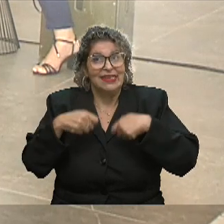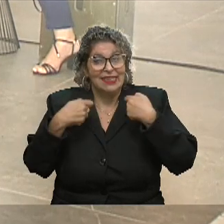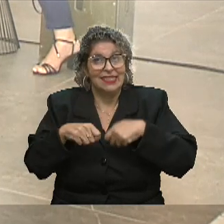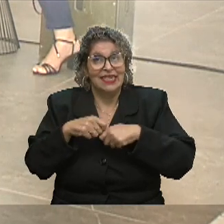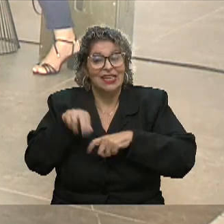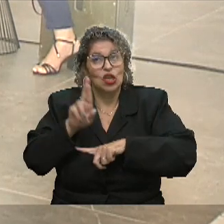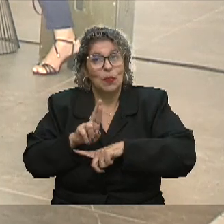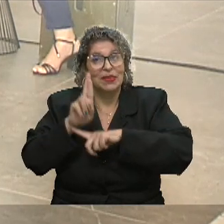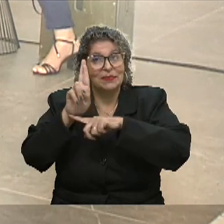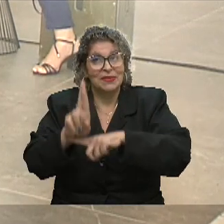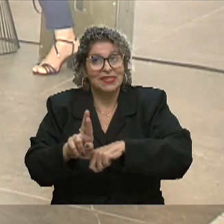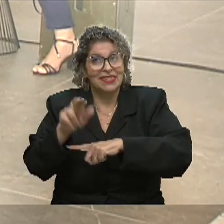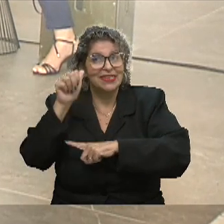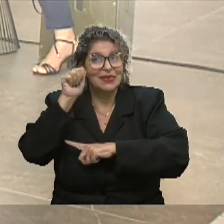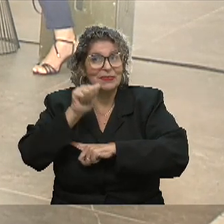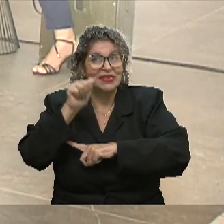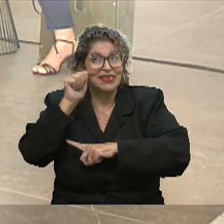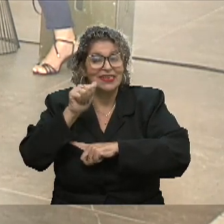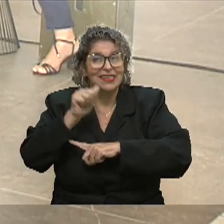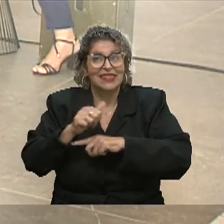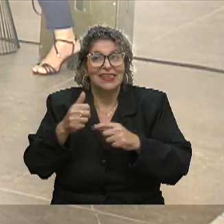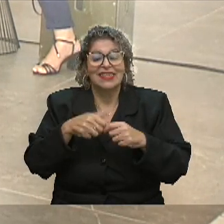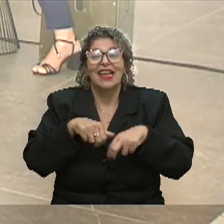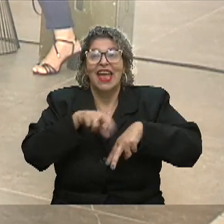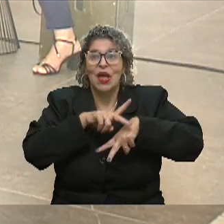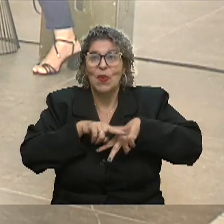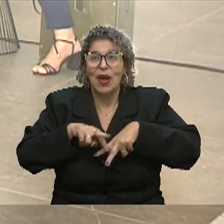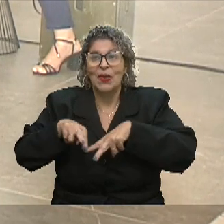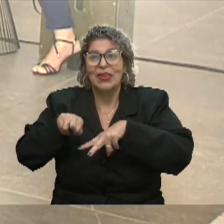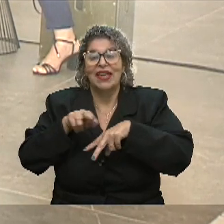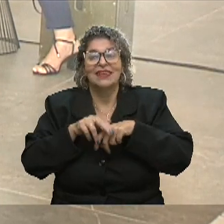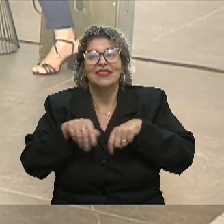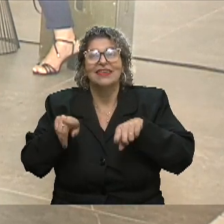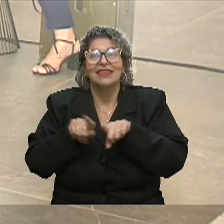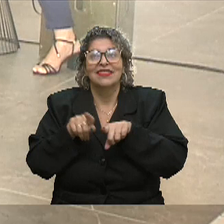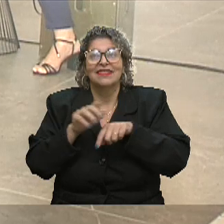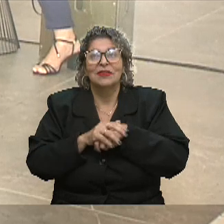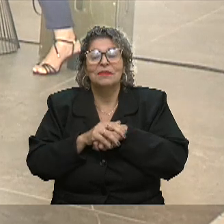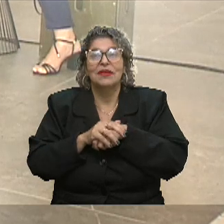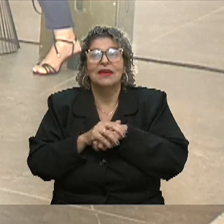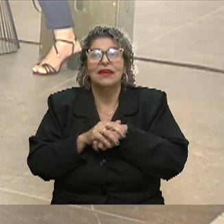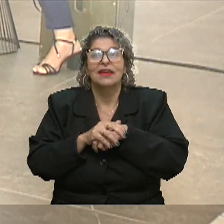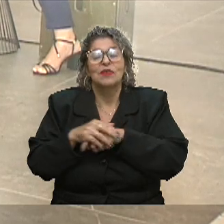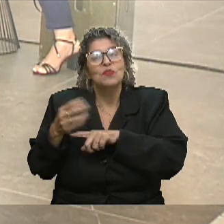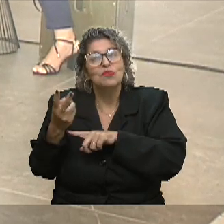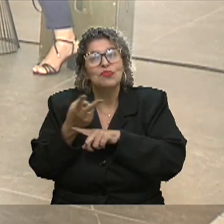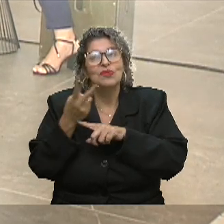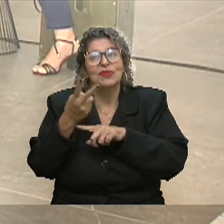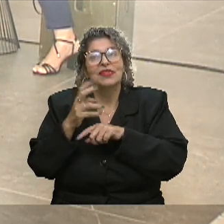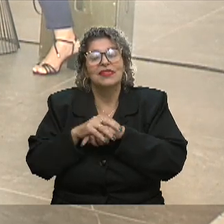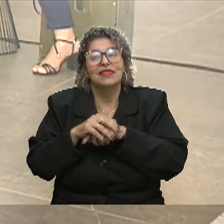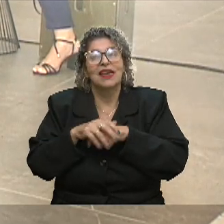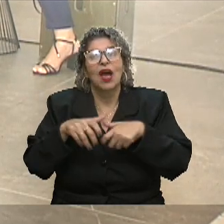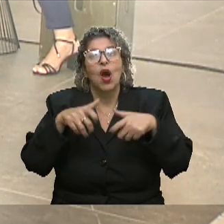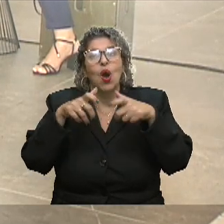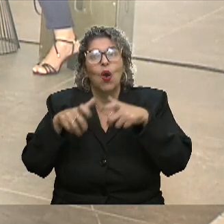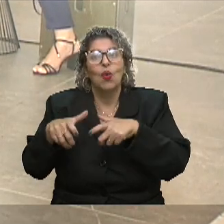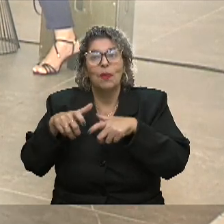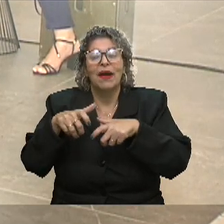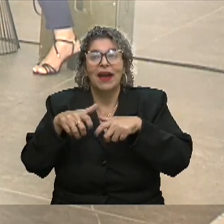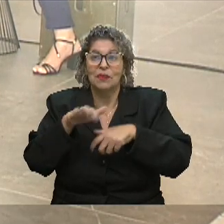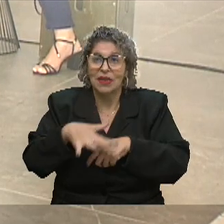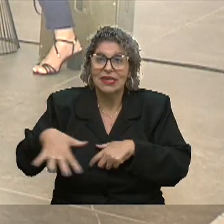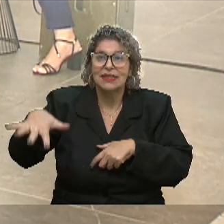representatividade feminina, sobre igualdade de gênero e sobre a nossa busca por cada vez mais ocuparmos esses